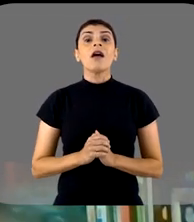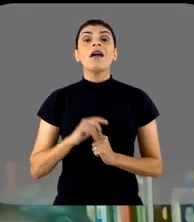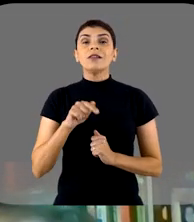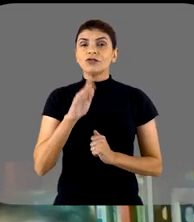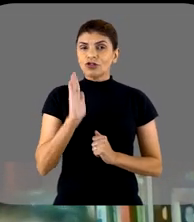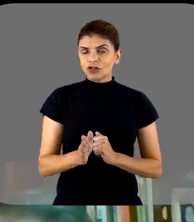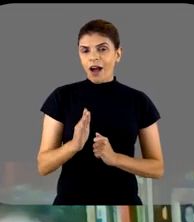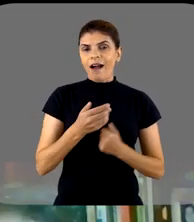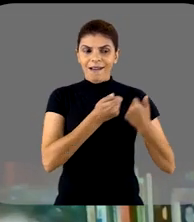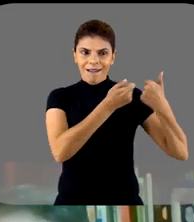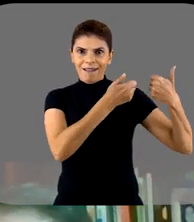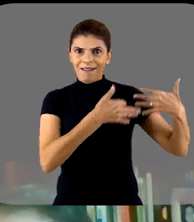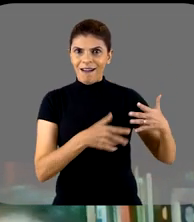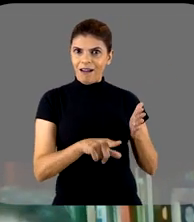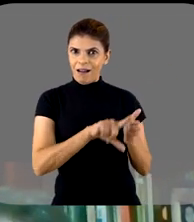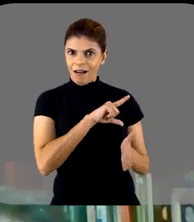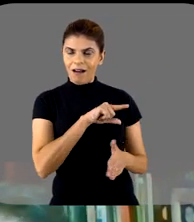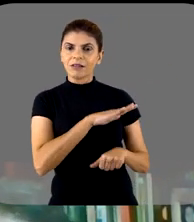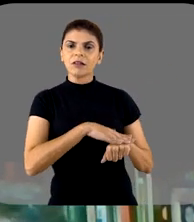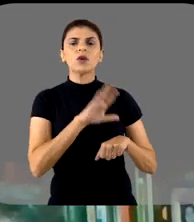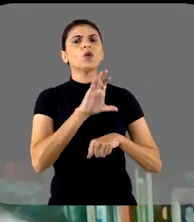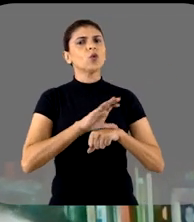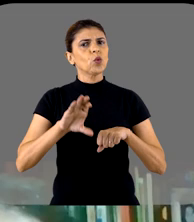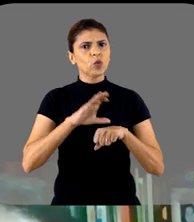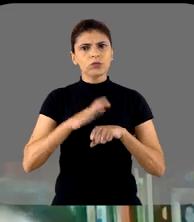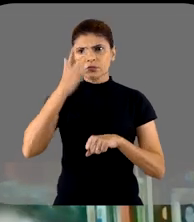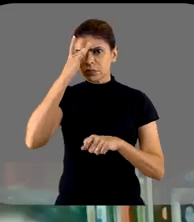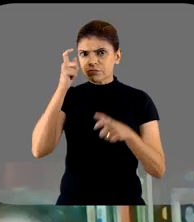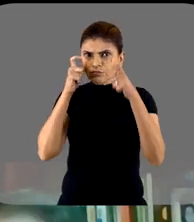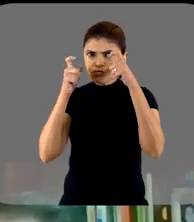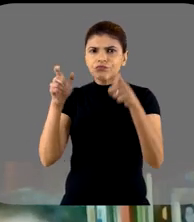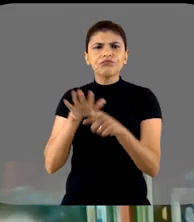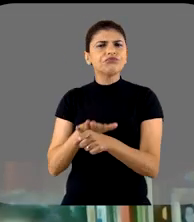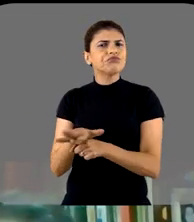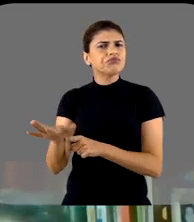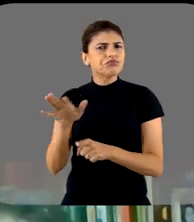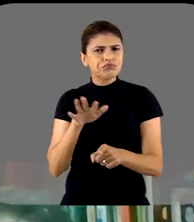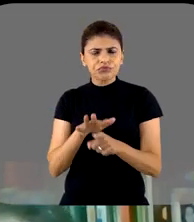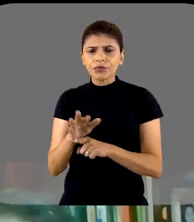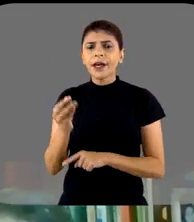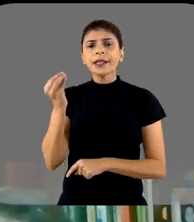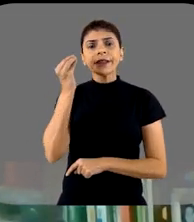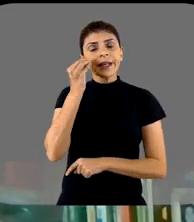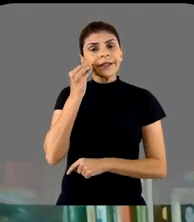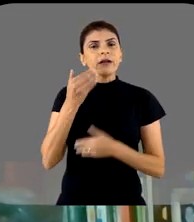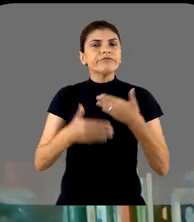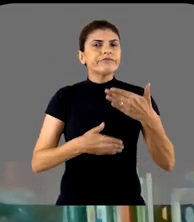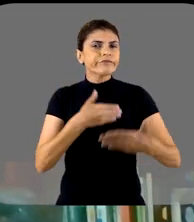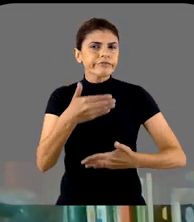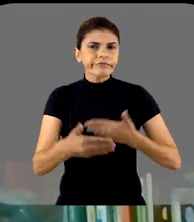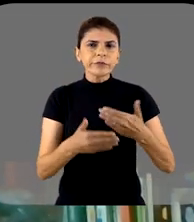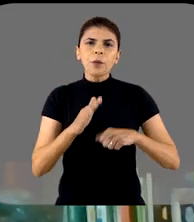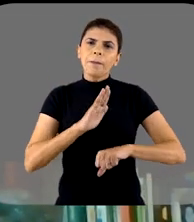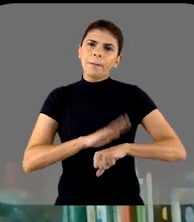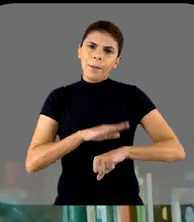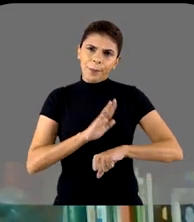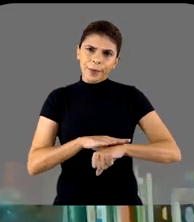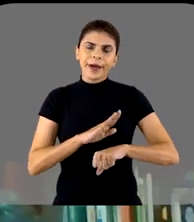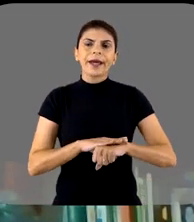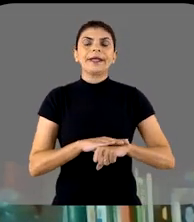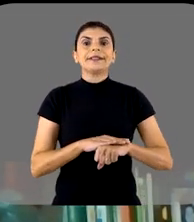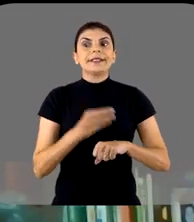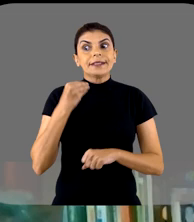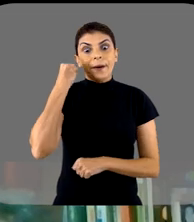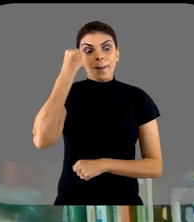curso, como o Luiz já teve a oportunidade de falar, é um curso bastante ambicioso, todo o esforço de tentar enfrentar uma